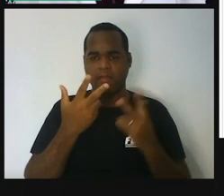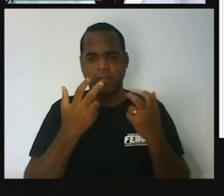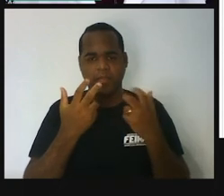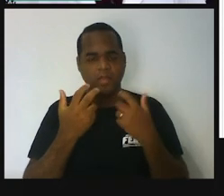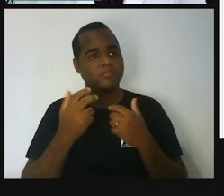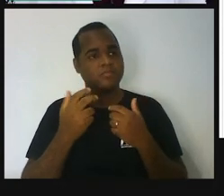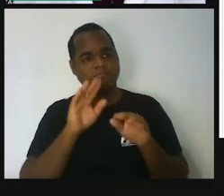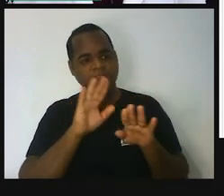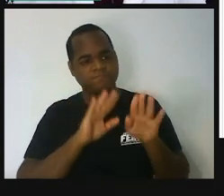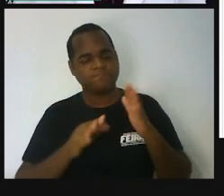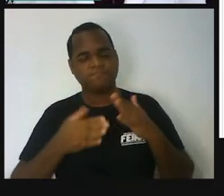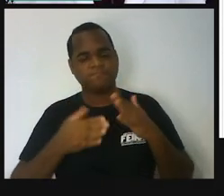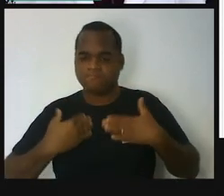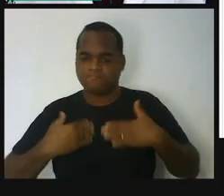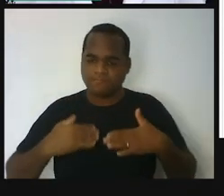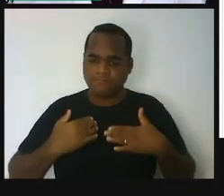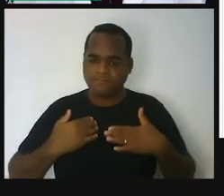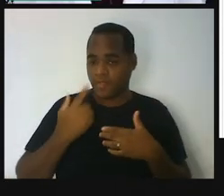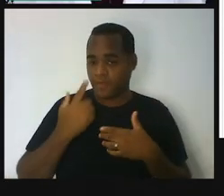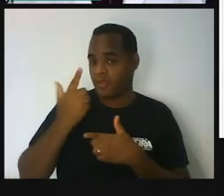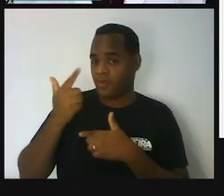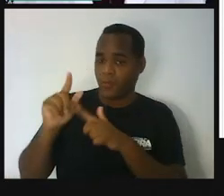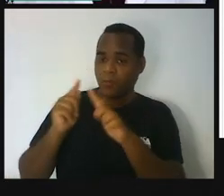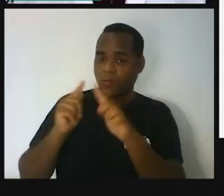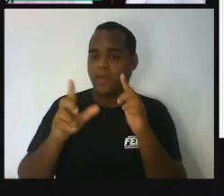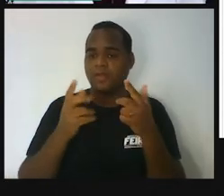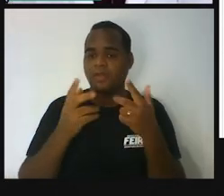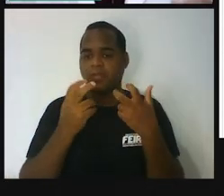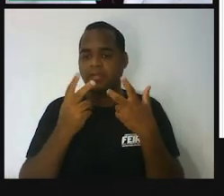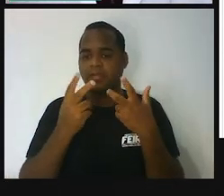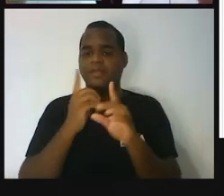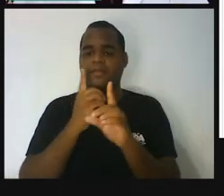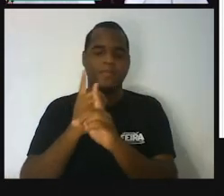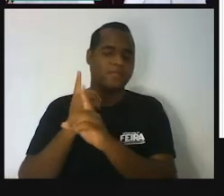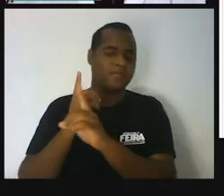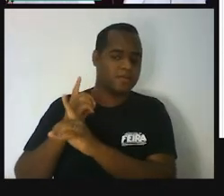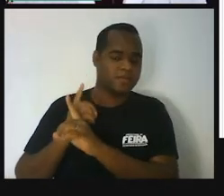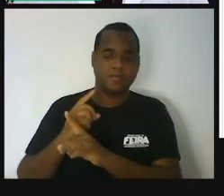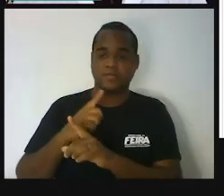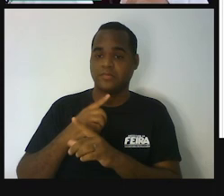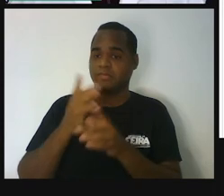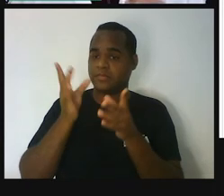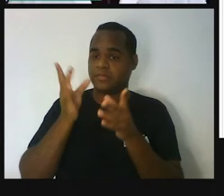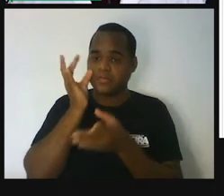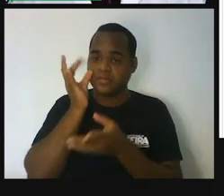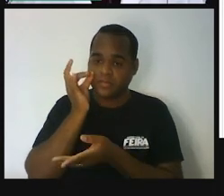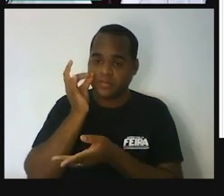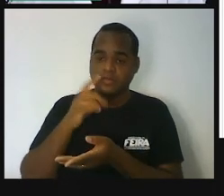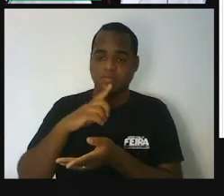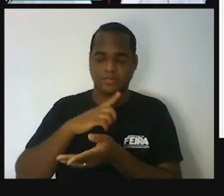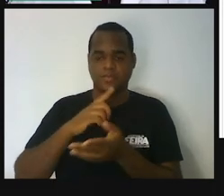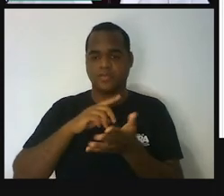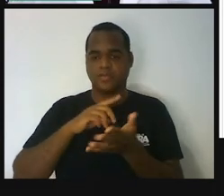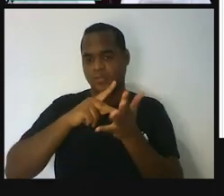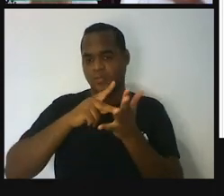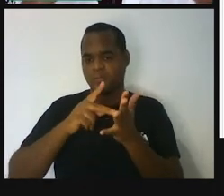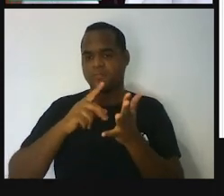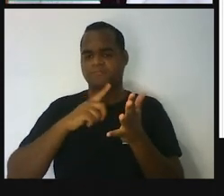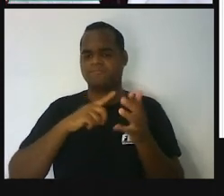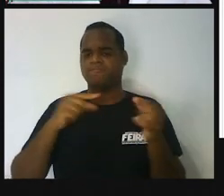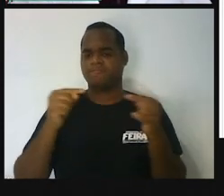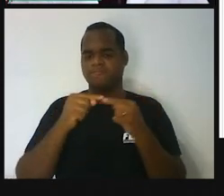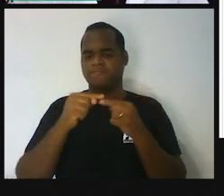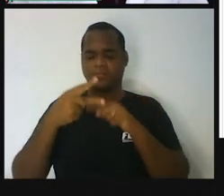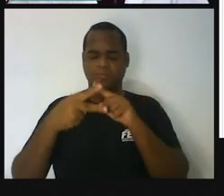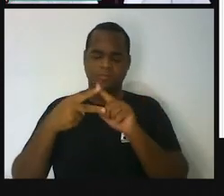cuidado e com calma, a gente vai conseguir perceber a presença dessas figuras geométricas que